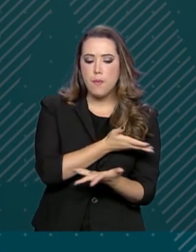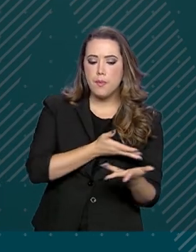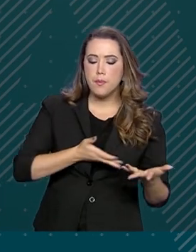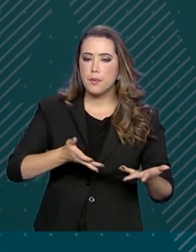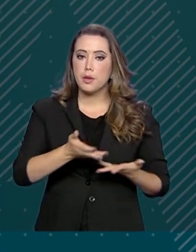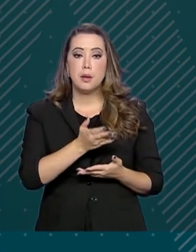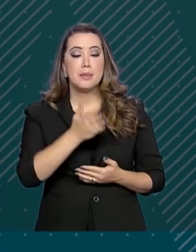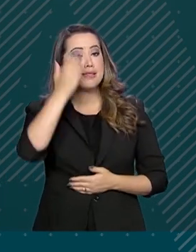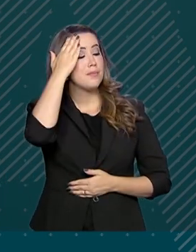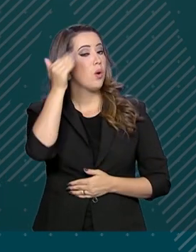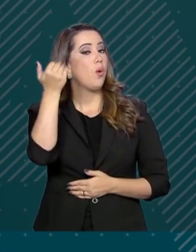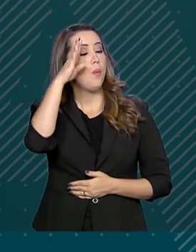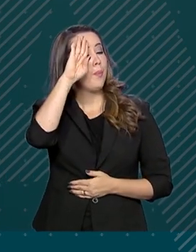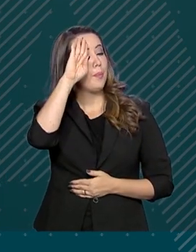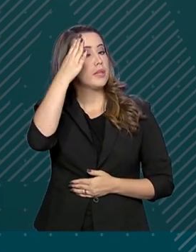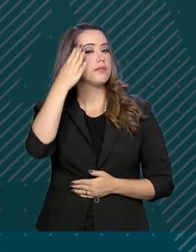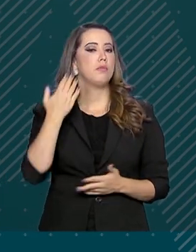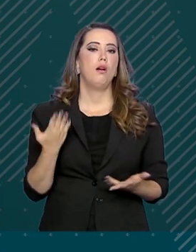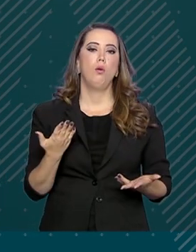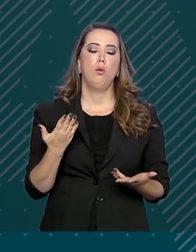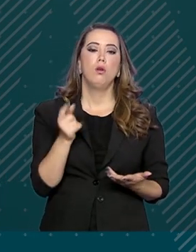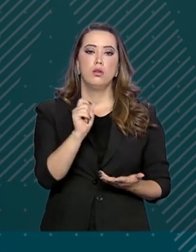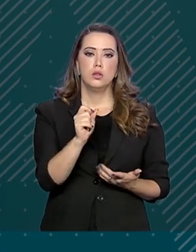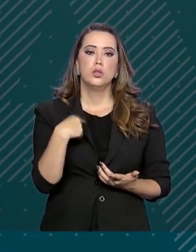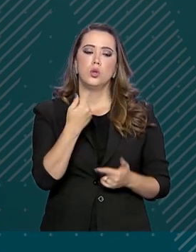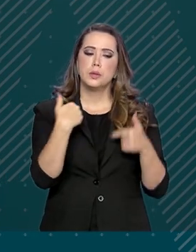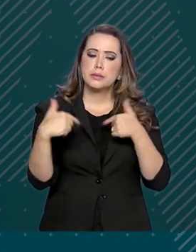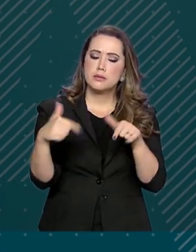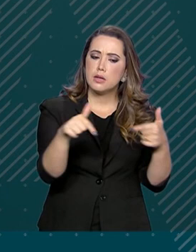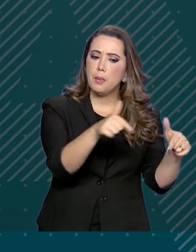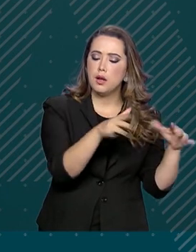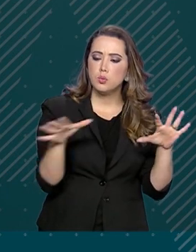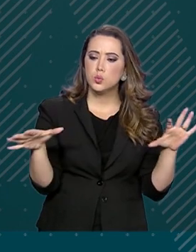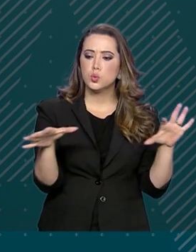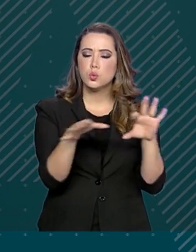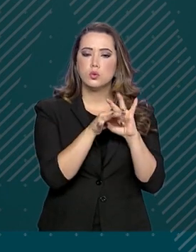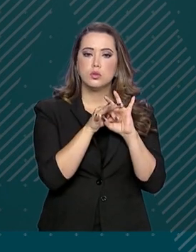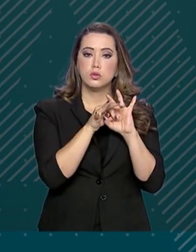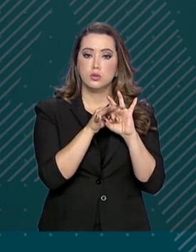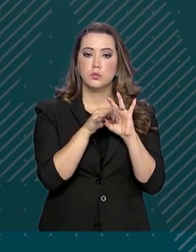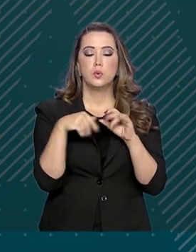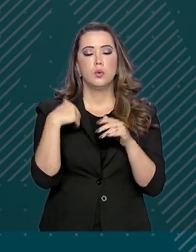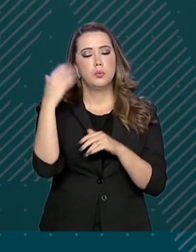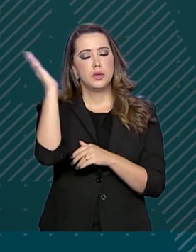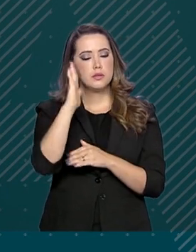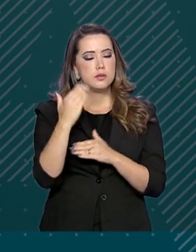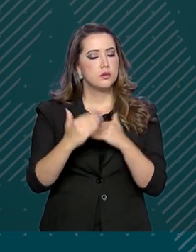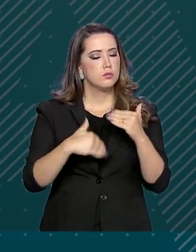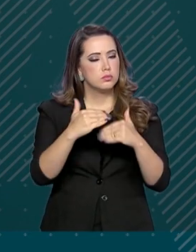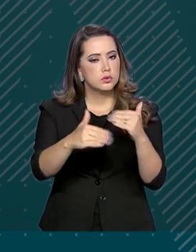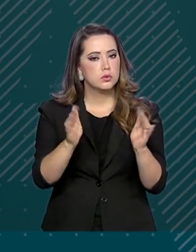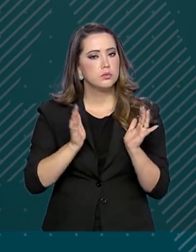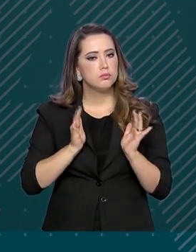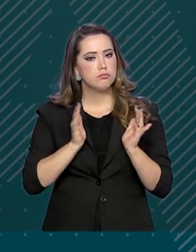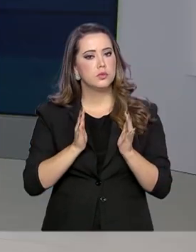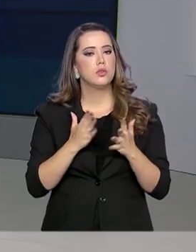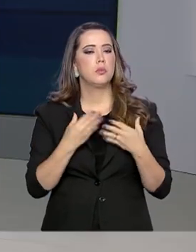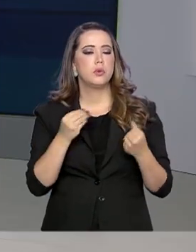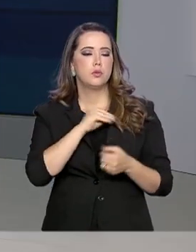identificadas e nós trabalhemos juntos, de maneira convergente, para um Brasil mais próspero e com mais emprego e renda para todos.